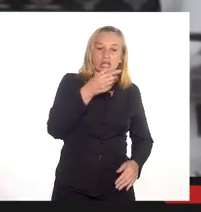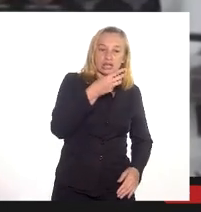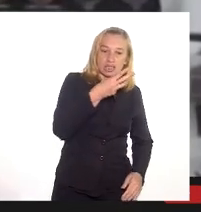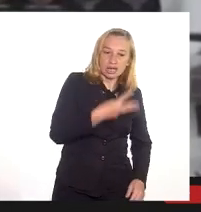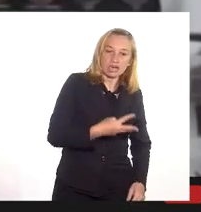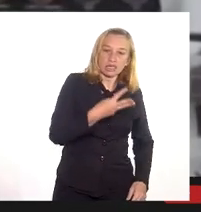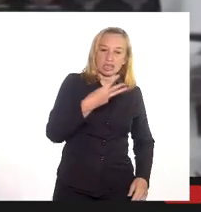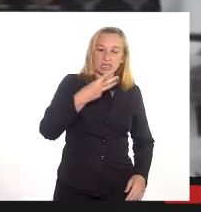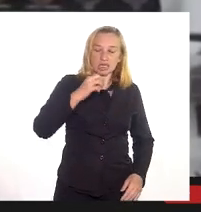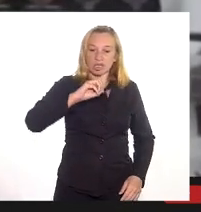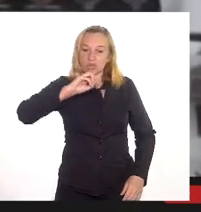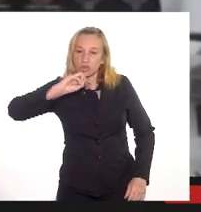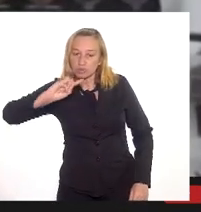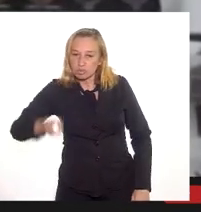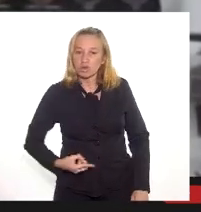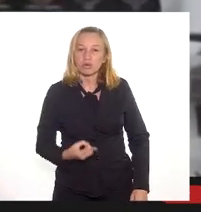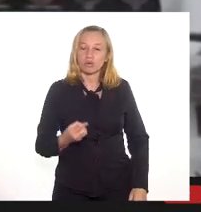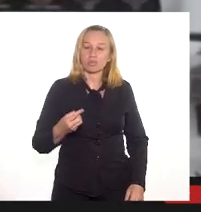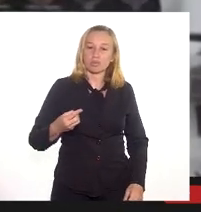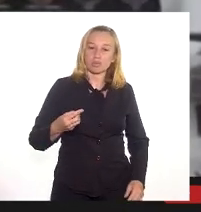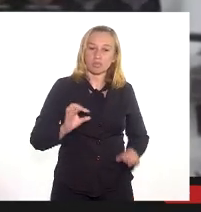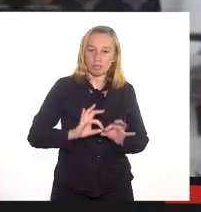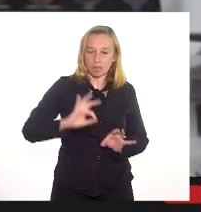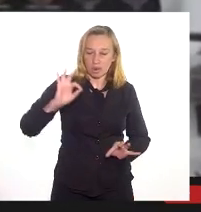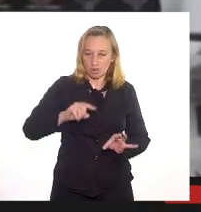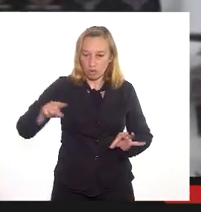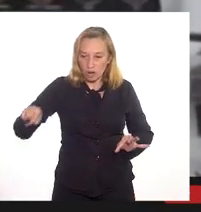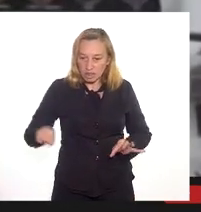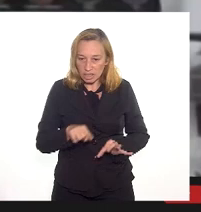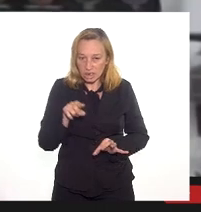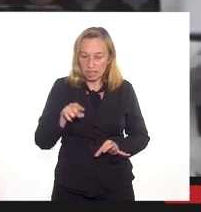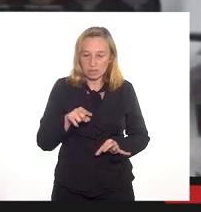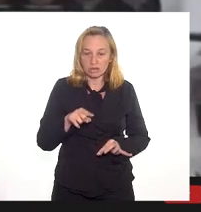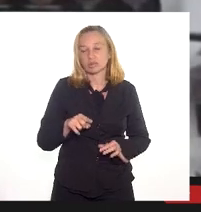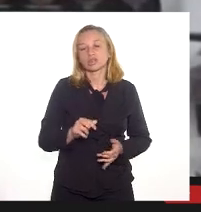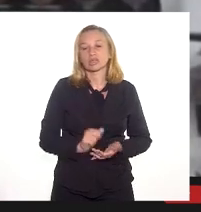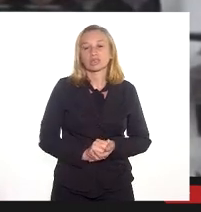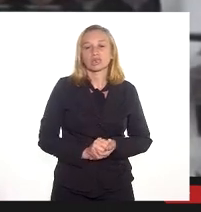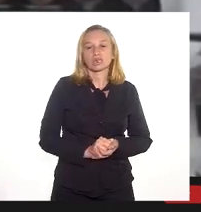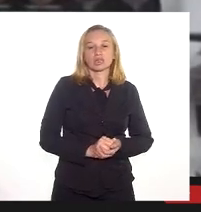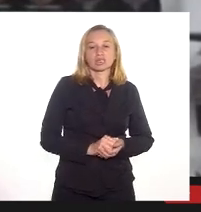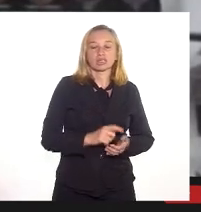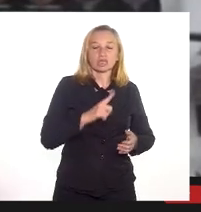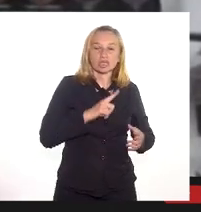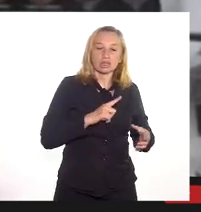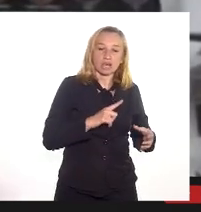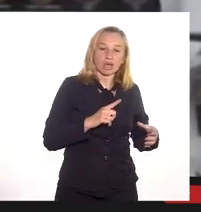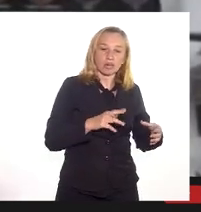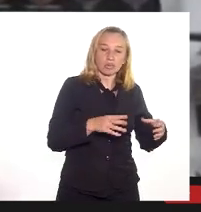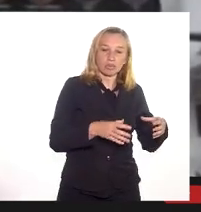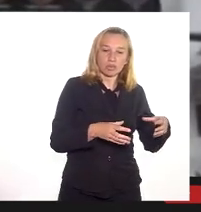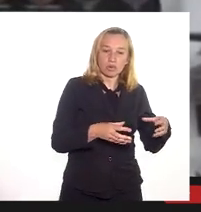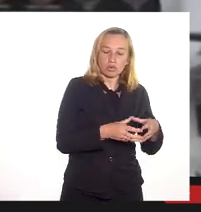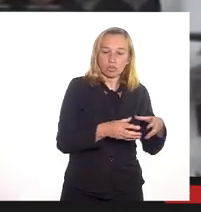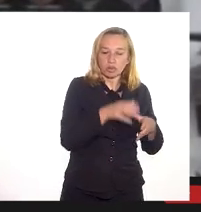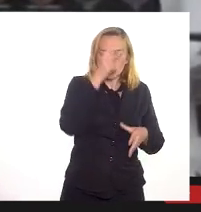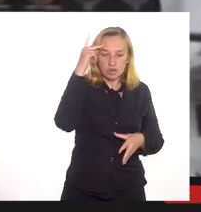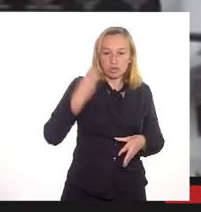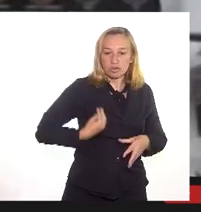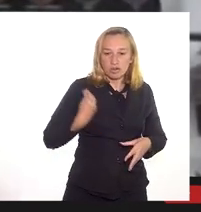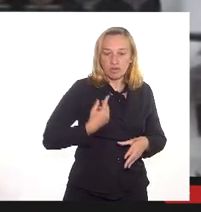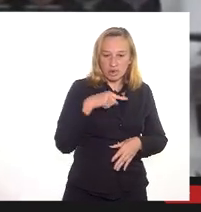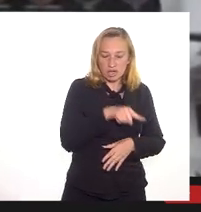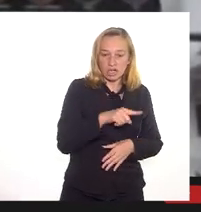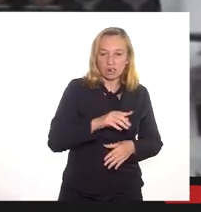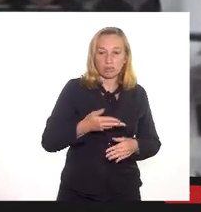quadrados que tem uma ocupação irregular, que é a comunidade do DIC2 e a comunidade da Paiopéba. A gente tem, por trás